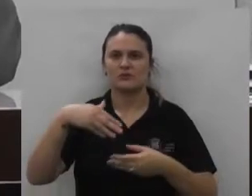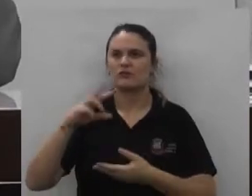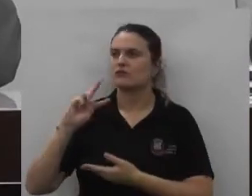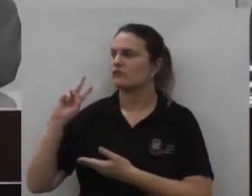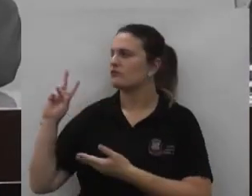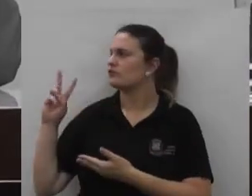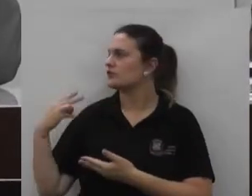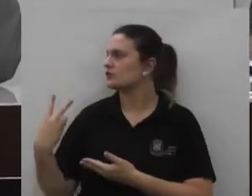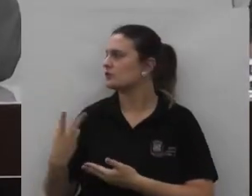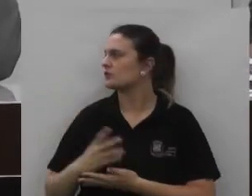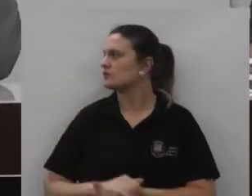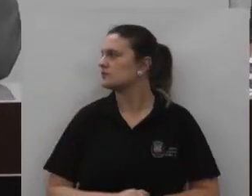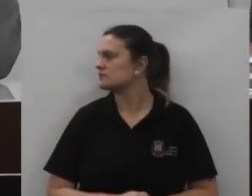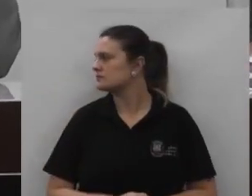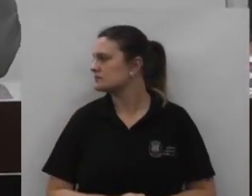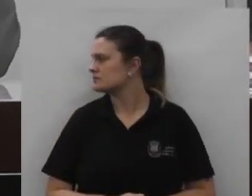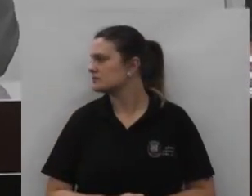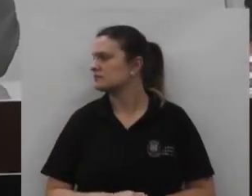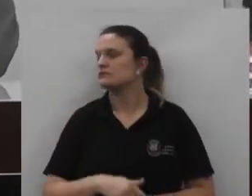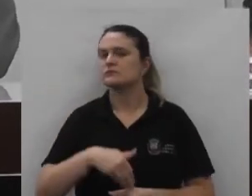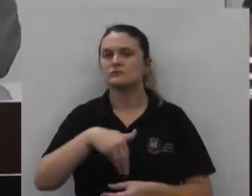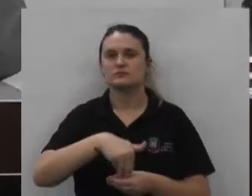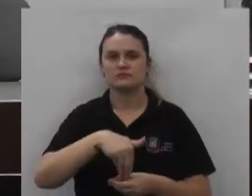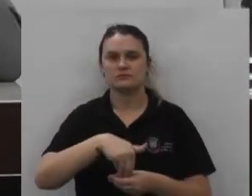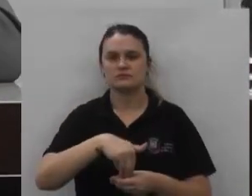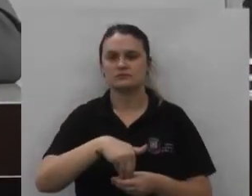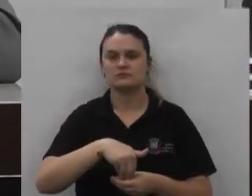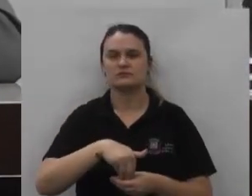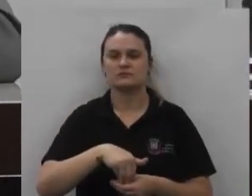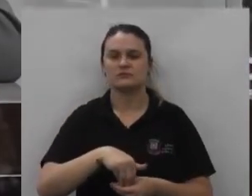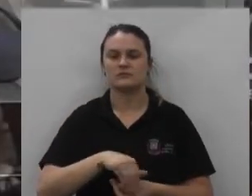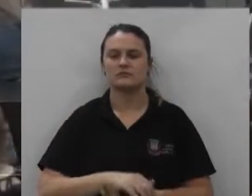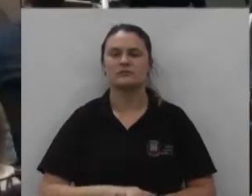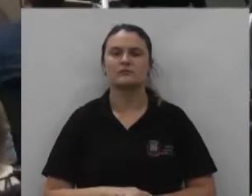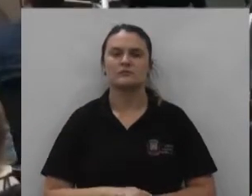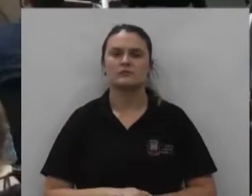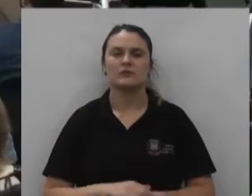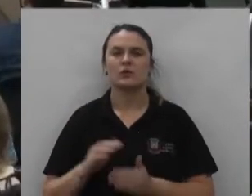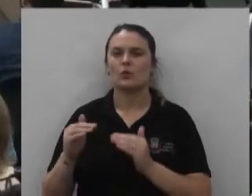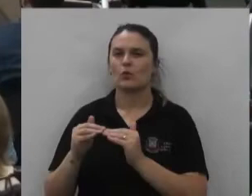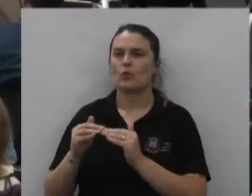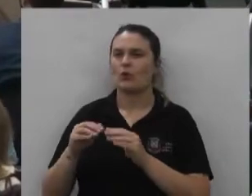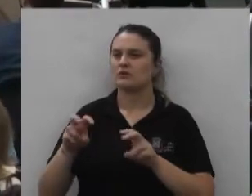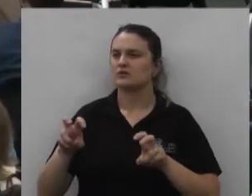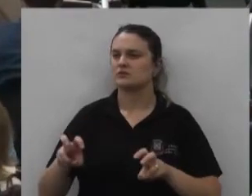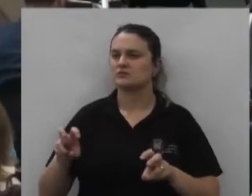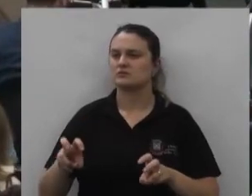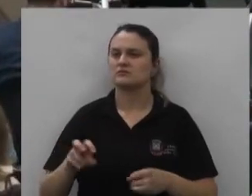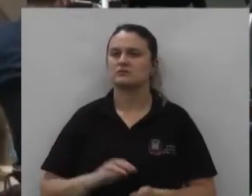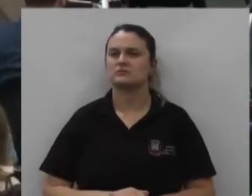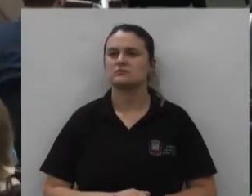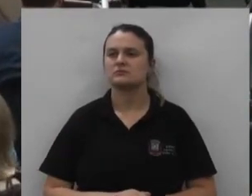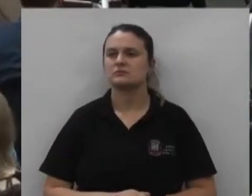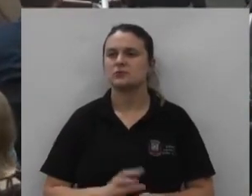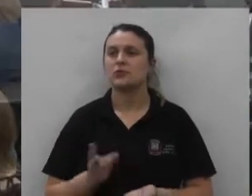vereadores em votação senhores vereadores que concordam permaneçam como estão